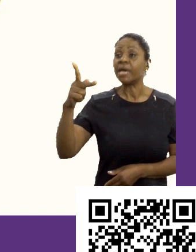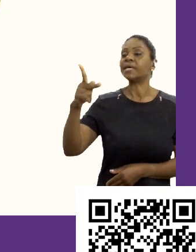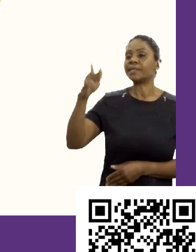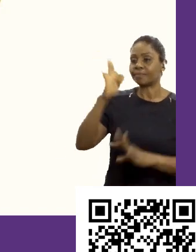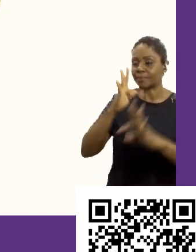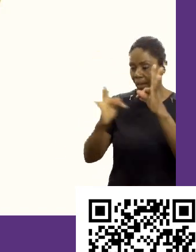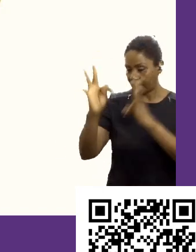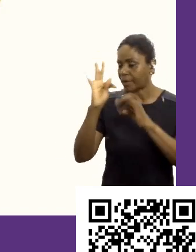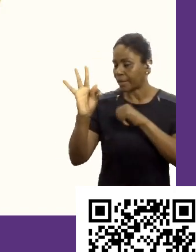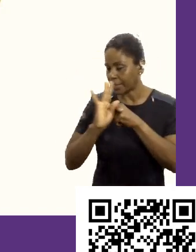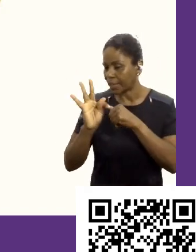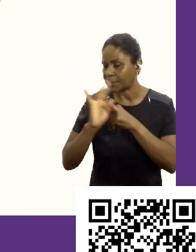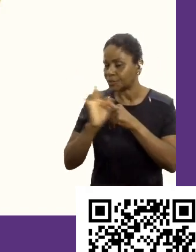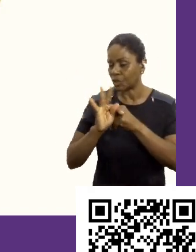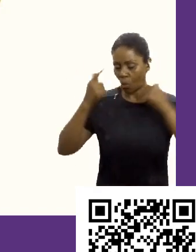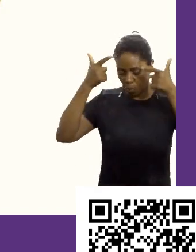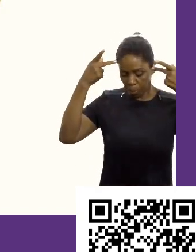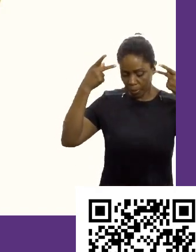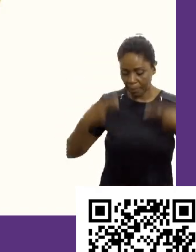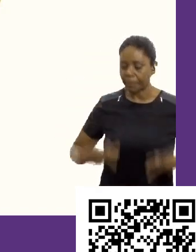comportamentais? Valendo!